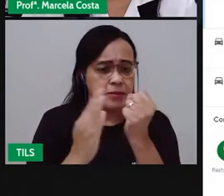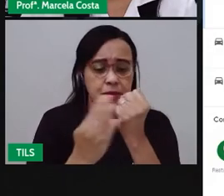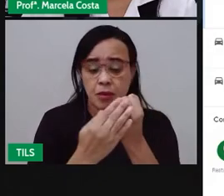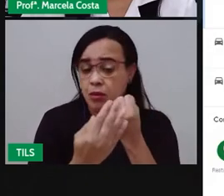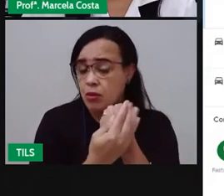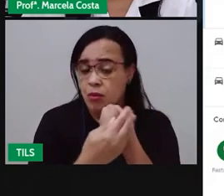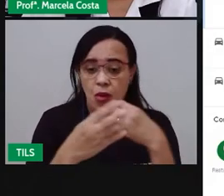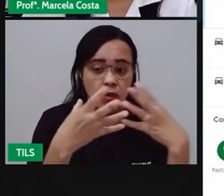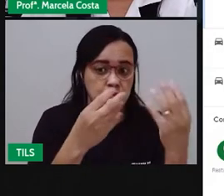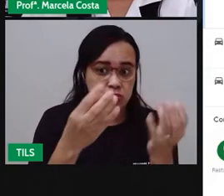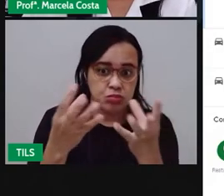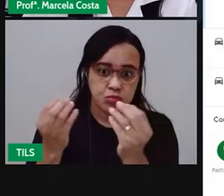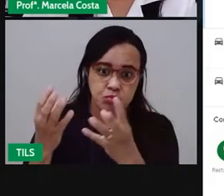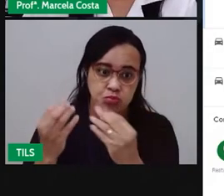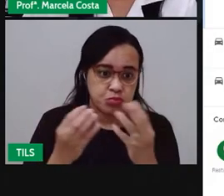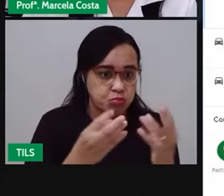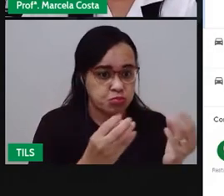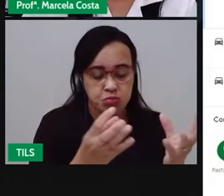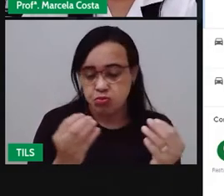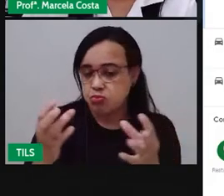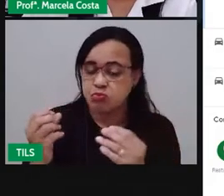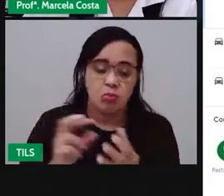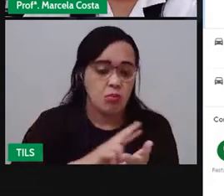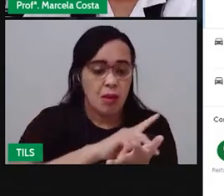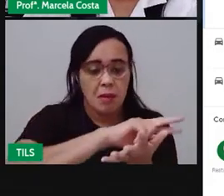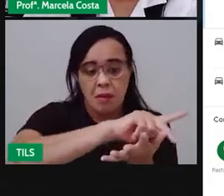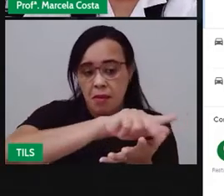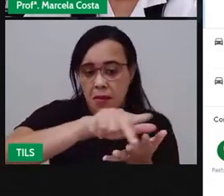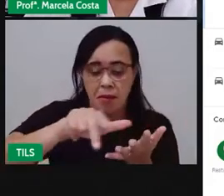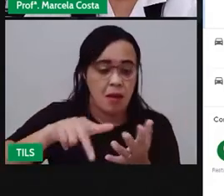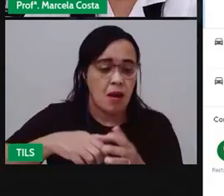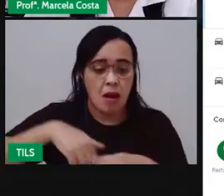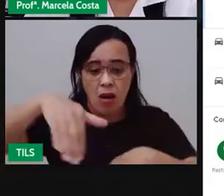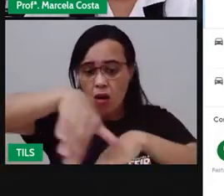vou passar aqui pelo Conjunto Luiz Eduardo Magalhães,